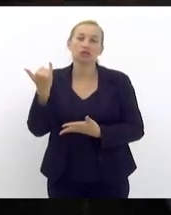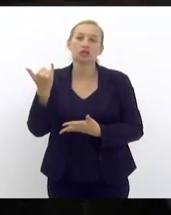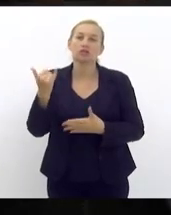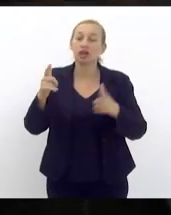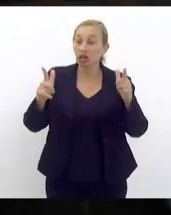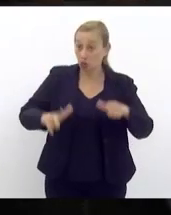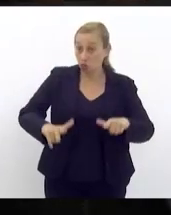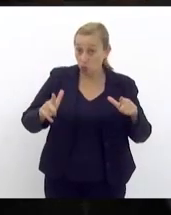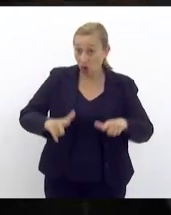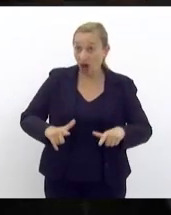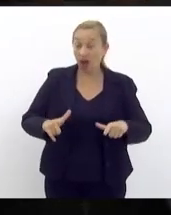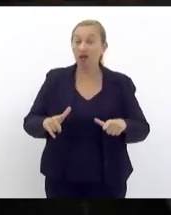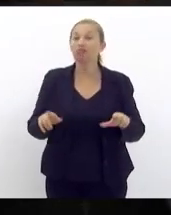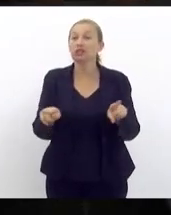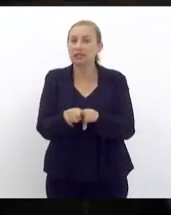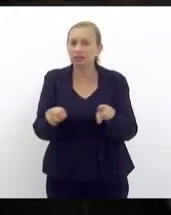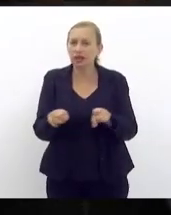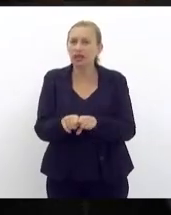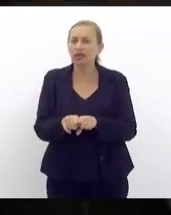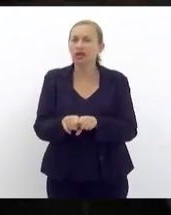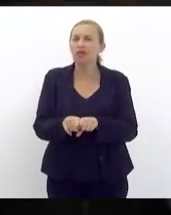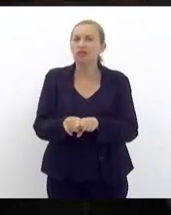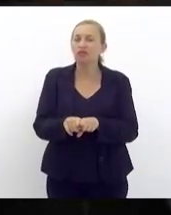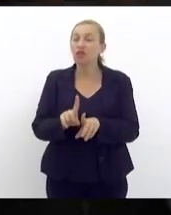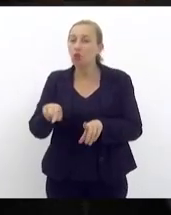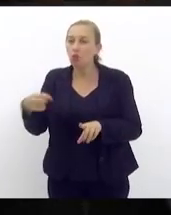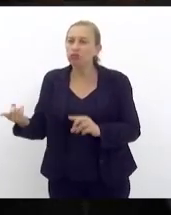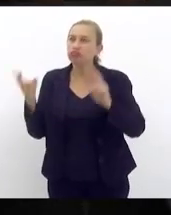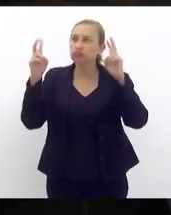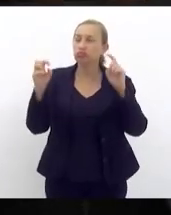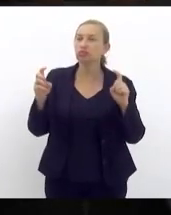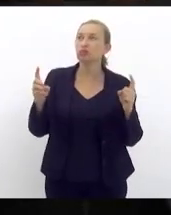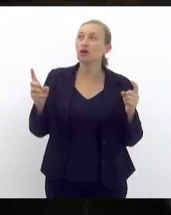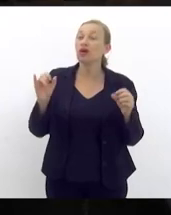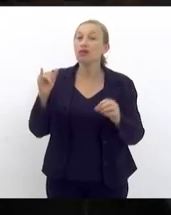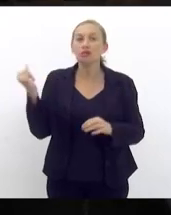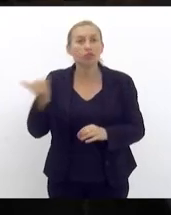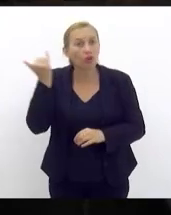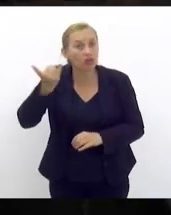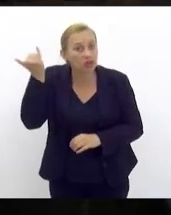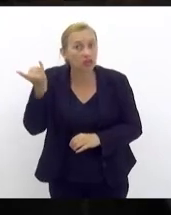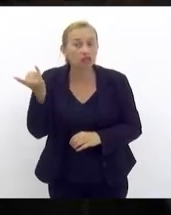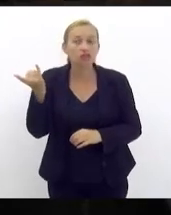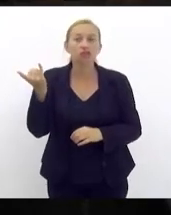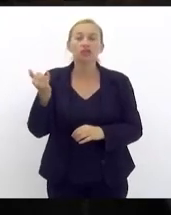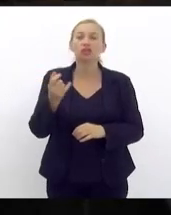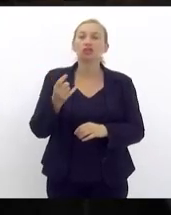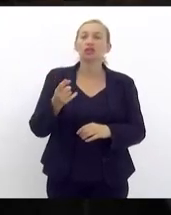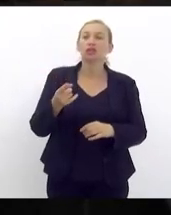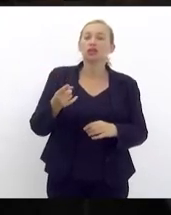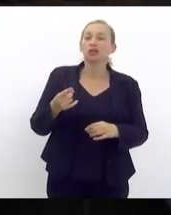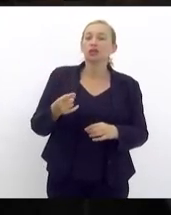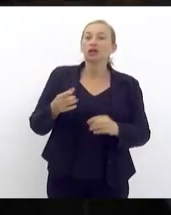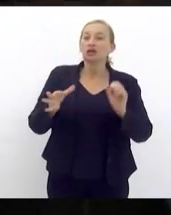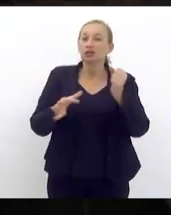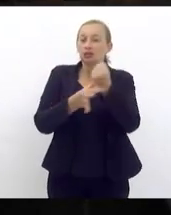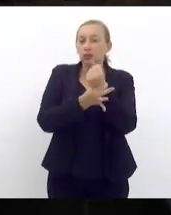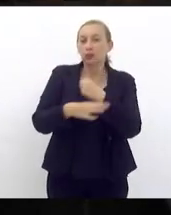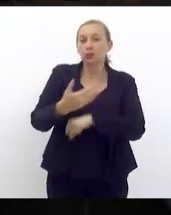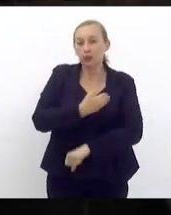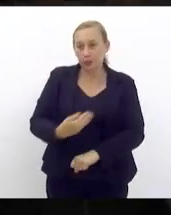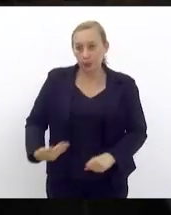região e também uma outra questão que é muito importante também da nossa região que é a segurança pública